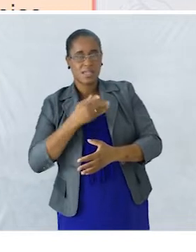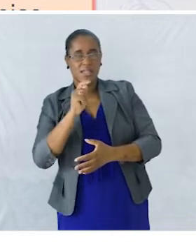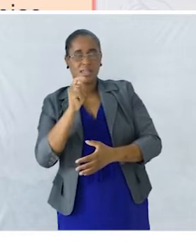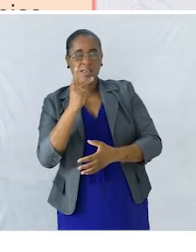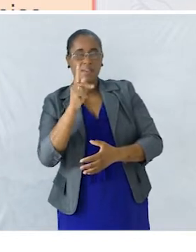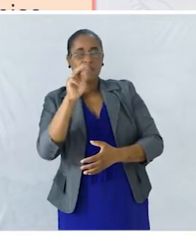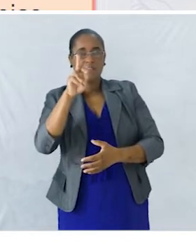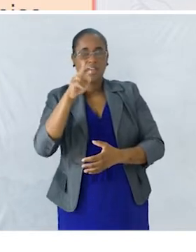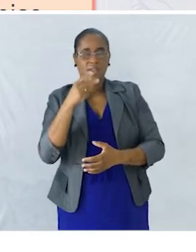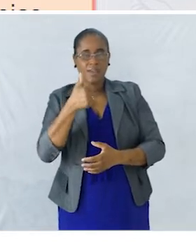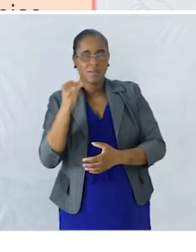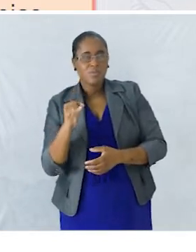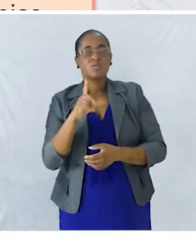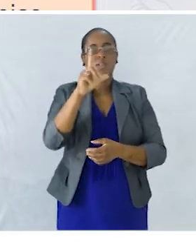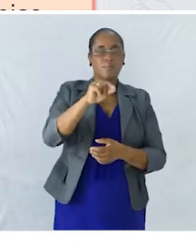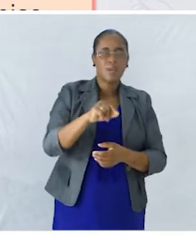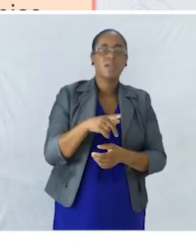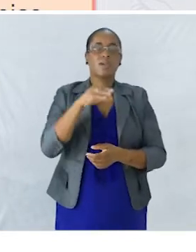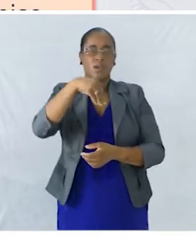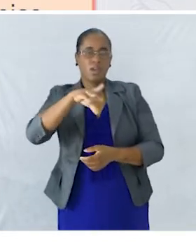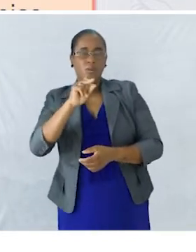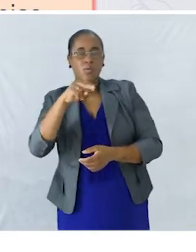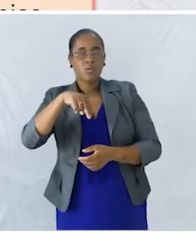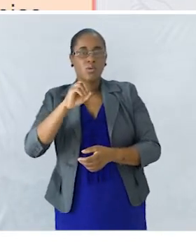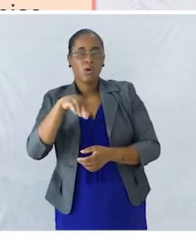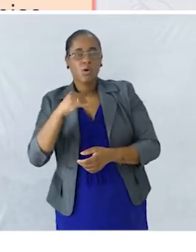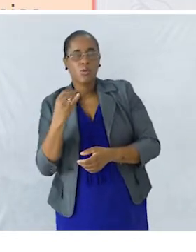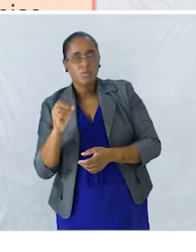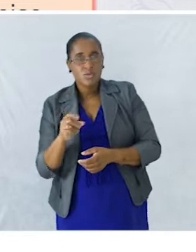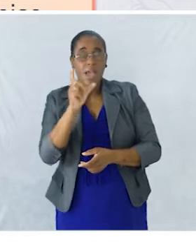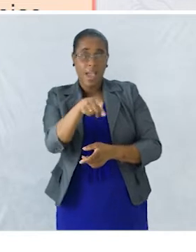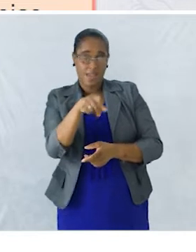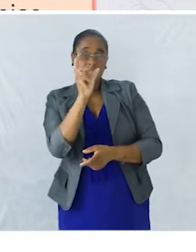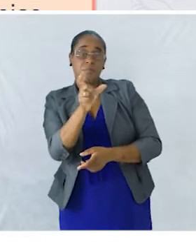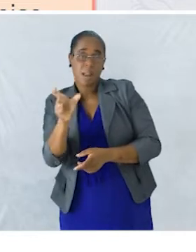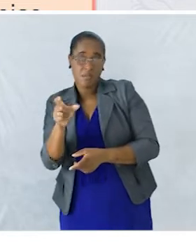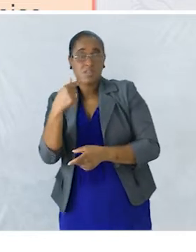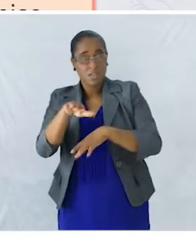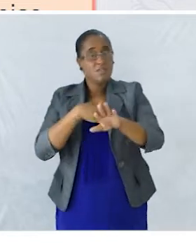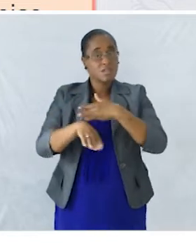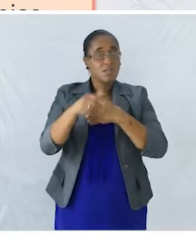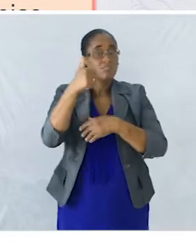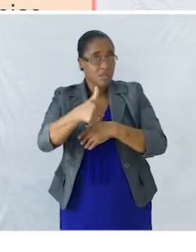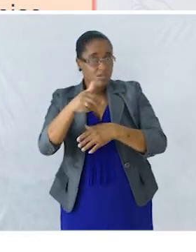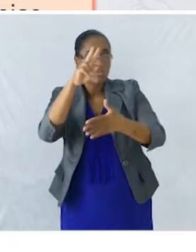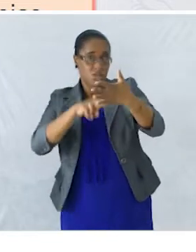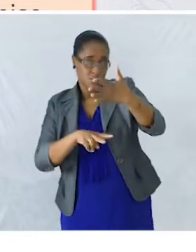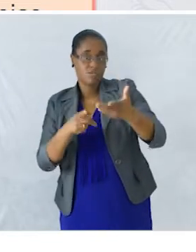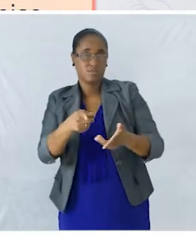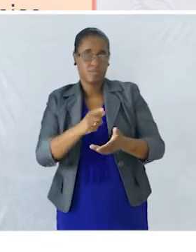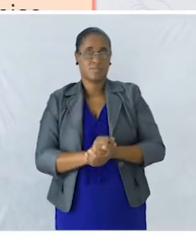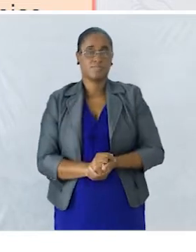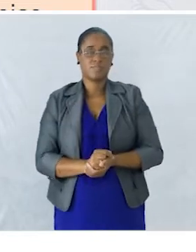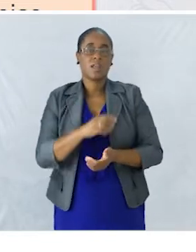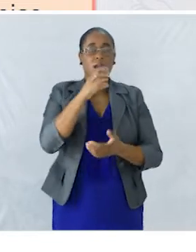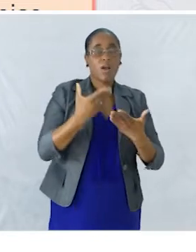palavras Vocês têm de saber Utilizá-las De forma adequada Num texto Para que o texto Não fique ambíguo A coerência